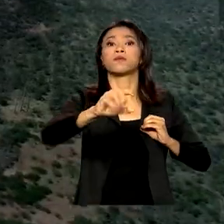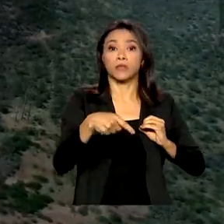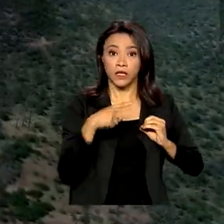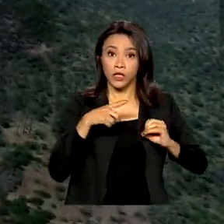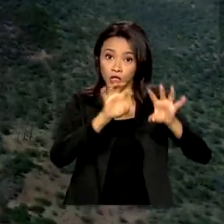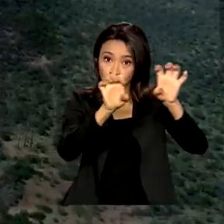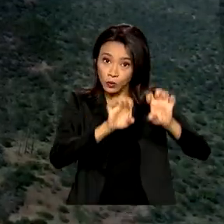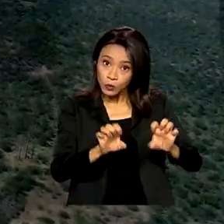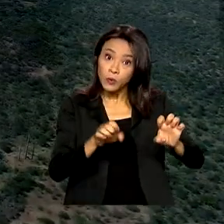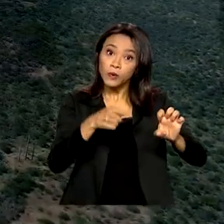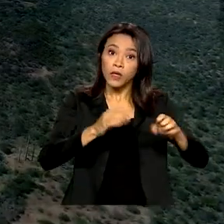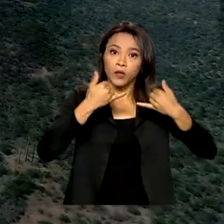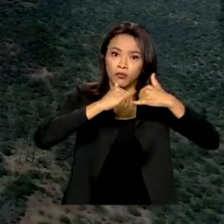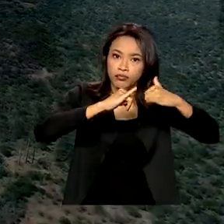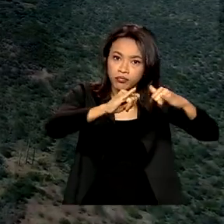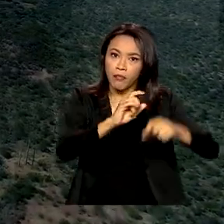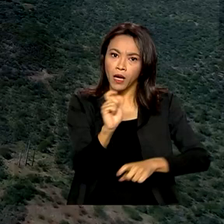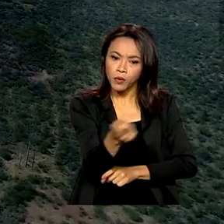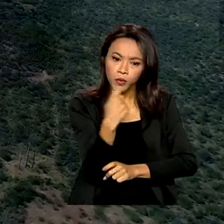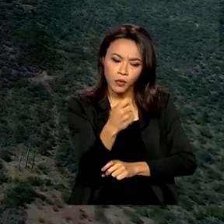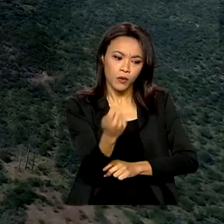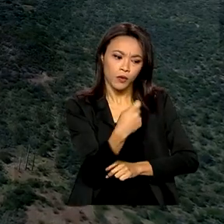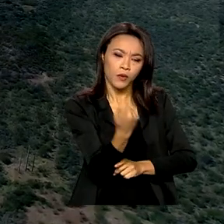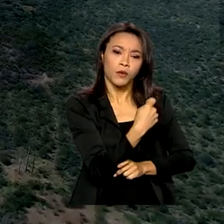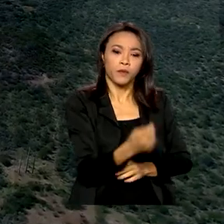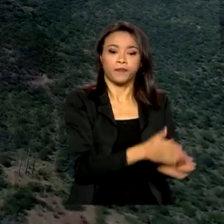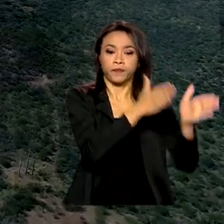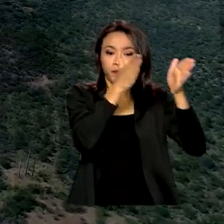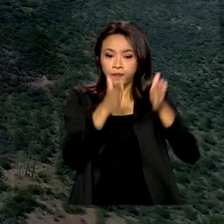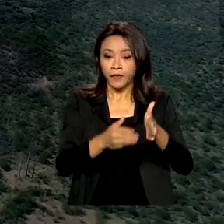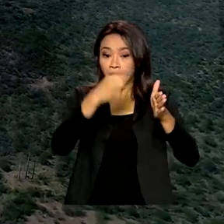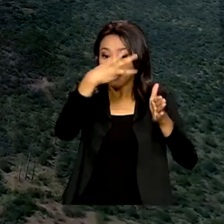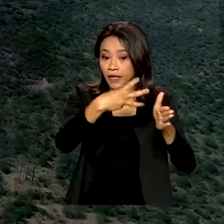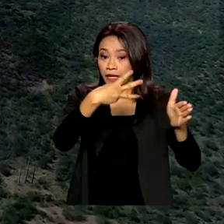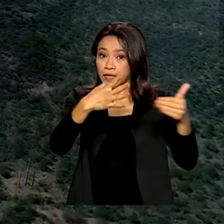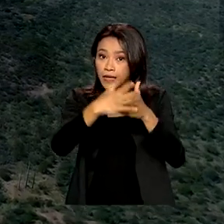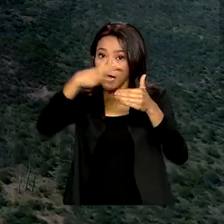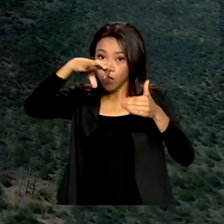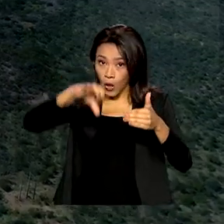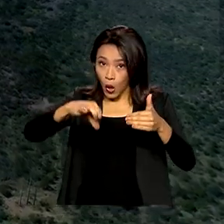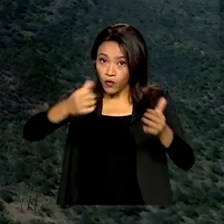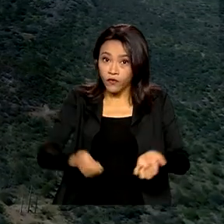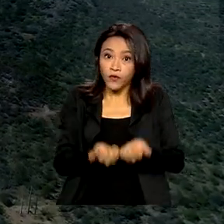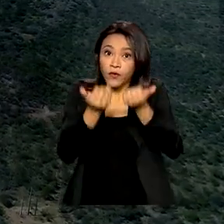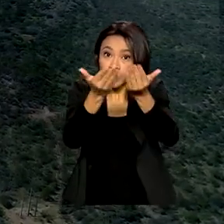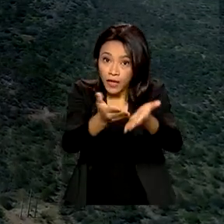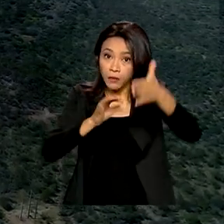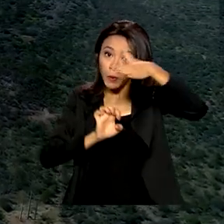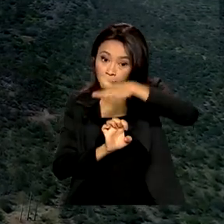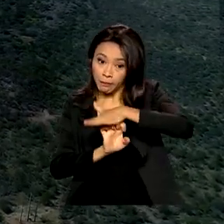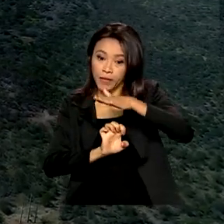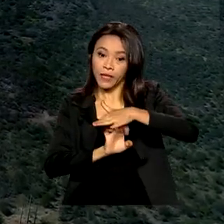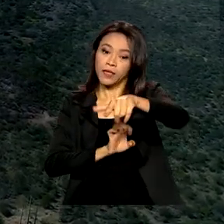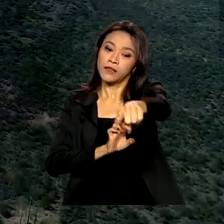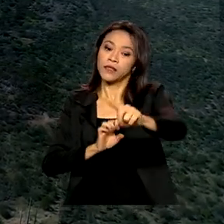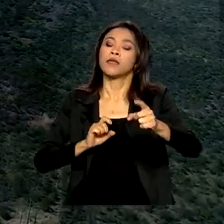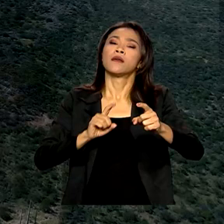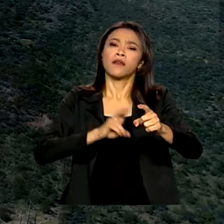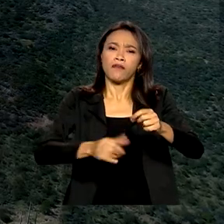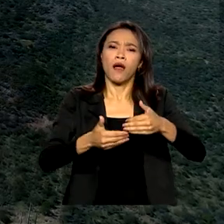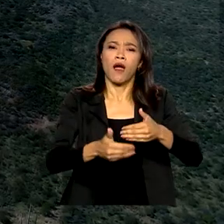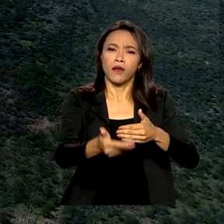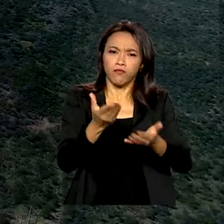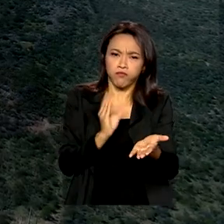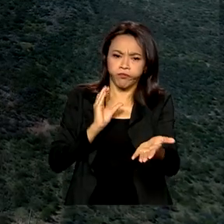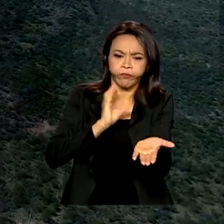energia para produção agrícola. As etapas 3 a 9, concedidas à iniciativa privada, devem receber investimento